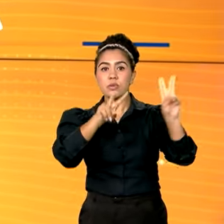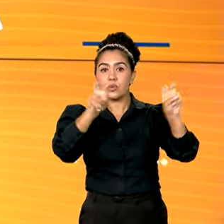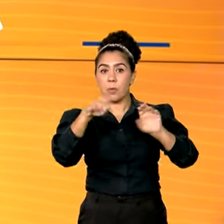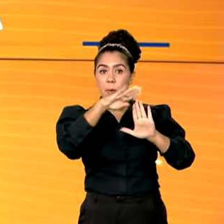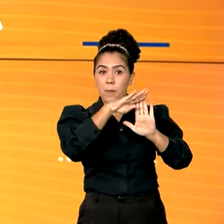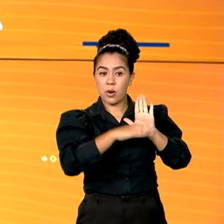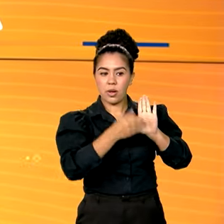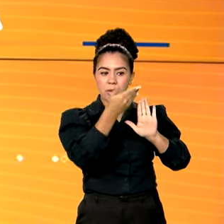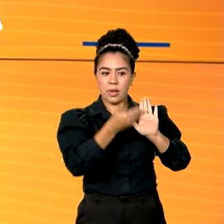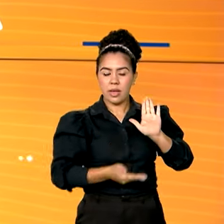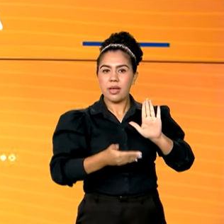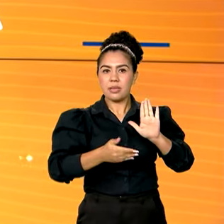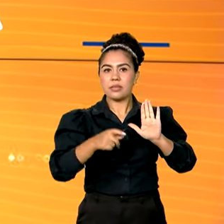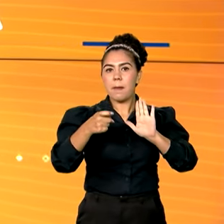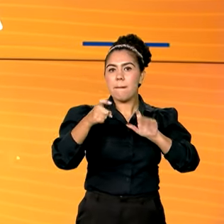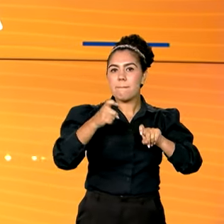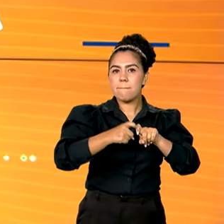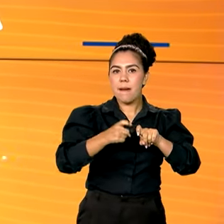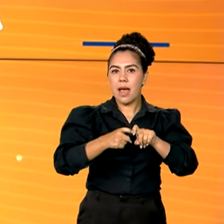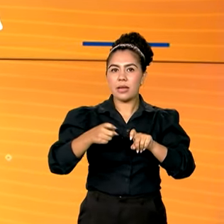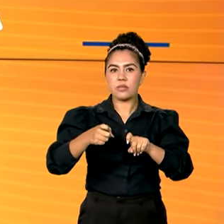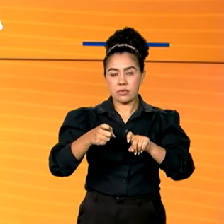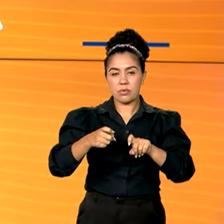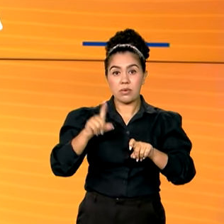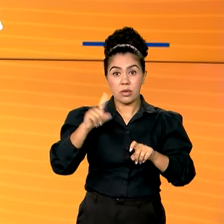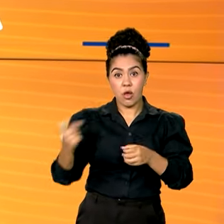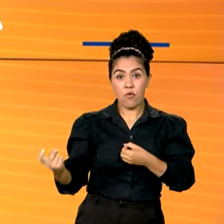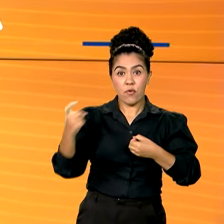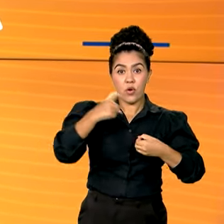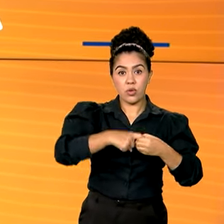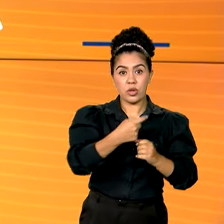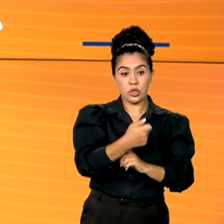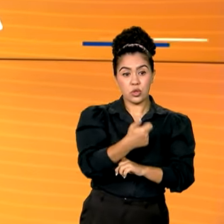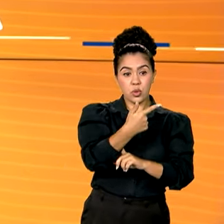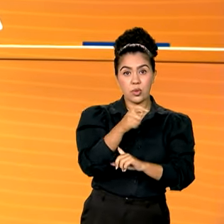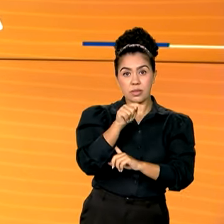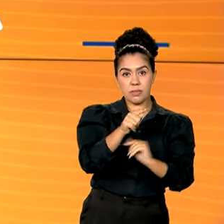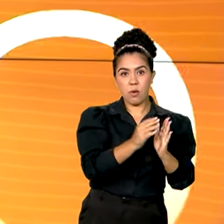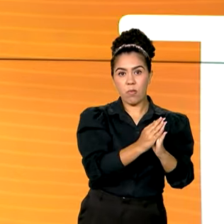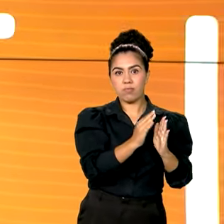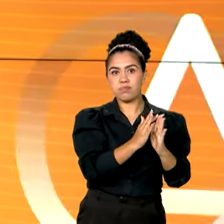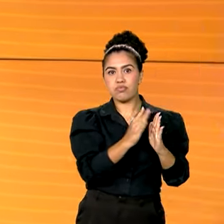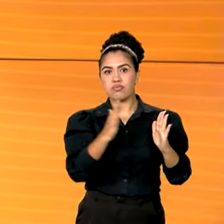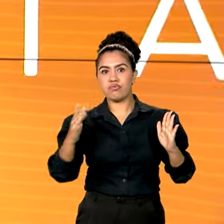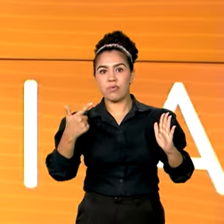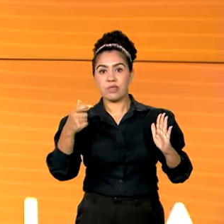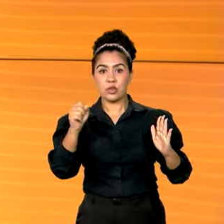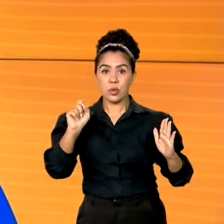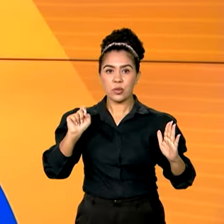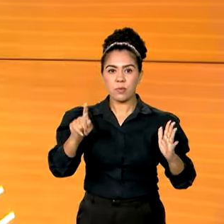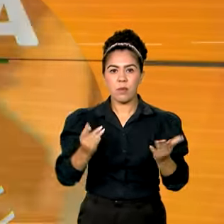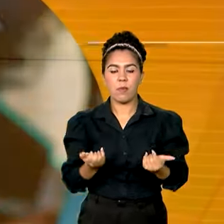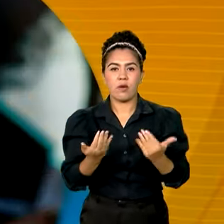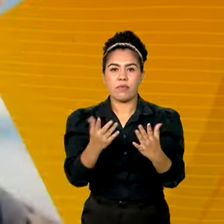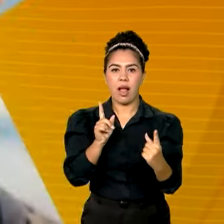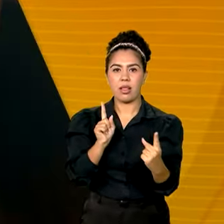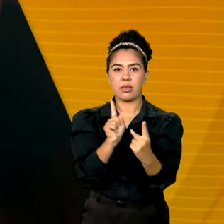Mais Médicos aumentou de 12 mil para 28 mil o número de médicos para atender a população.